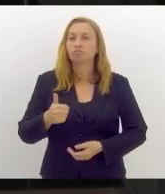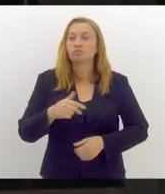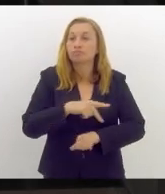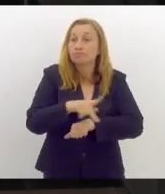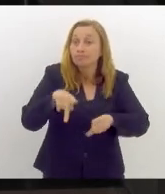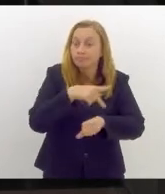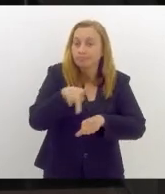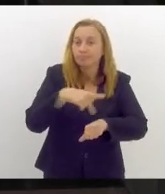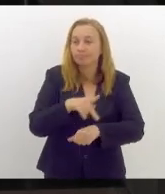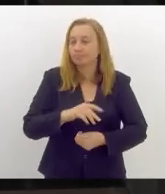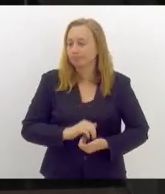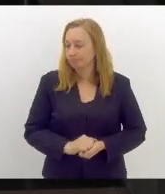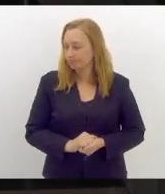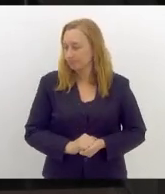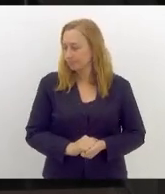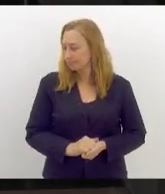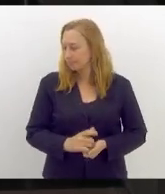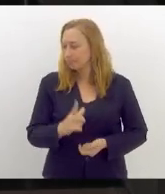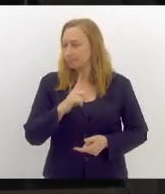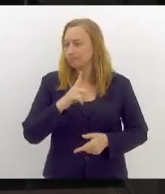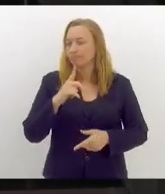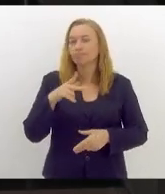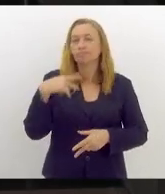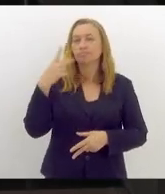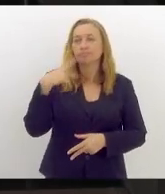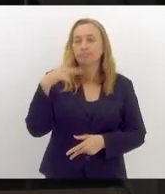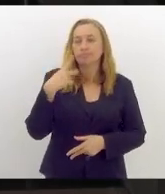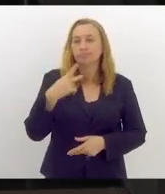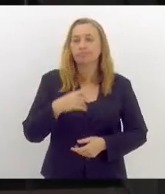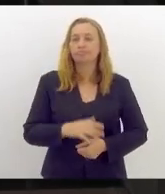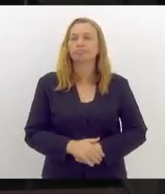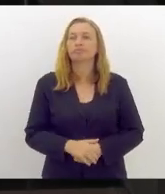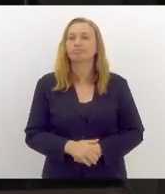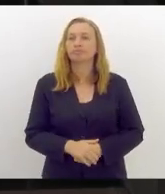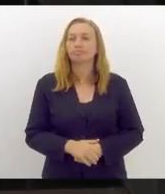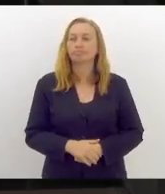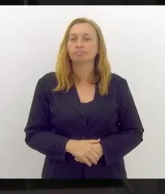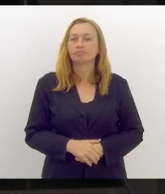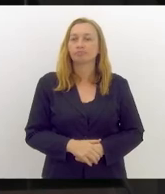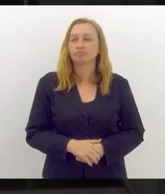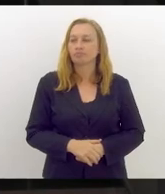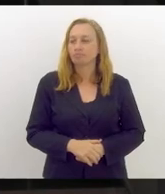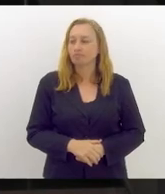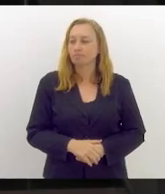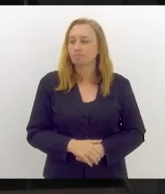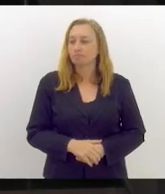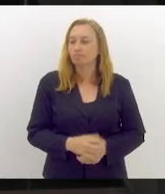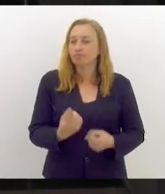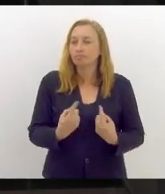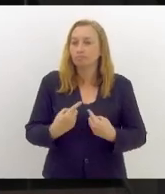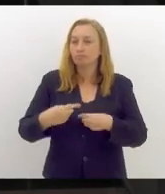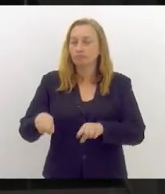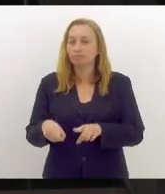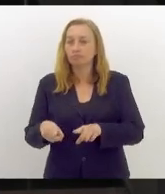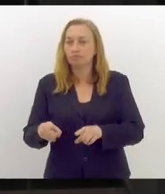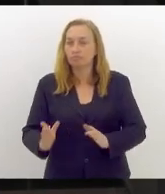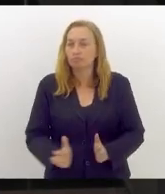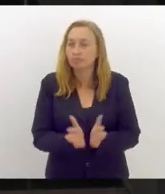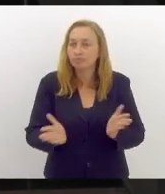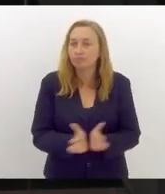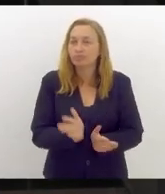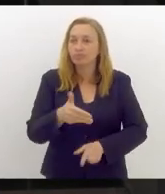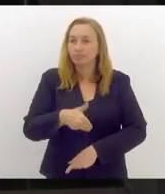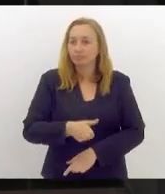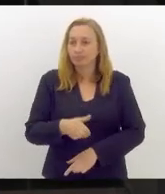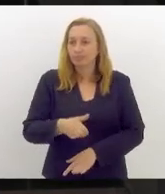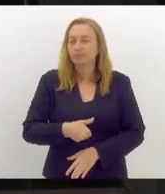que tem uma política consequente para combater a miséria e a fome.